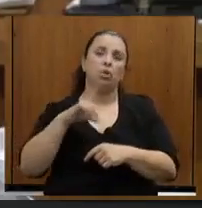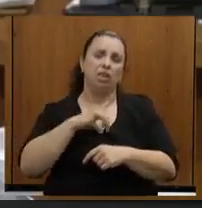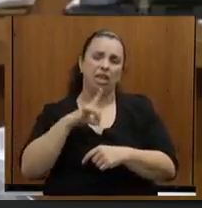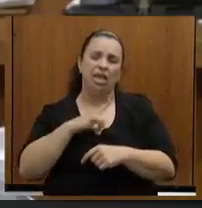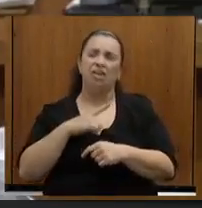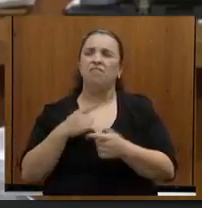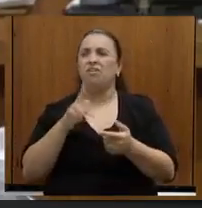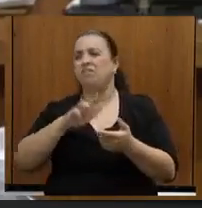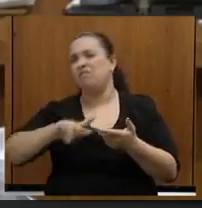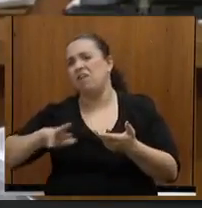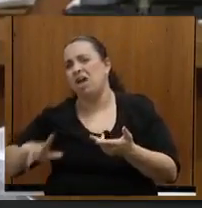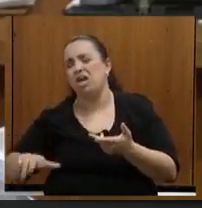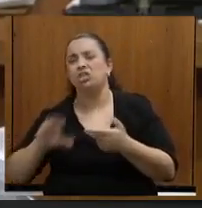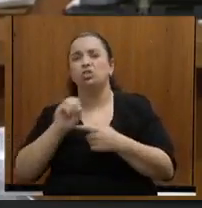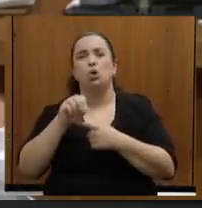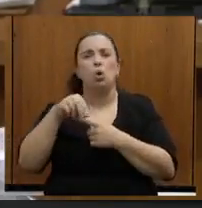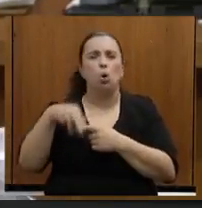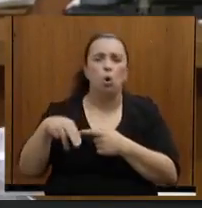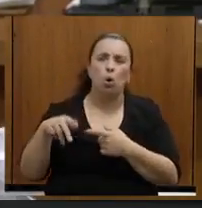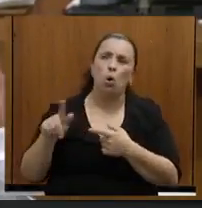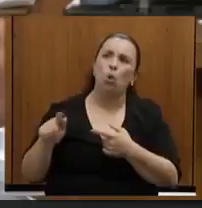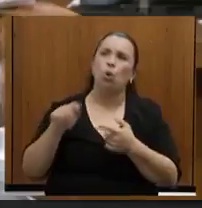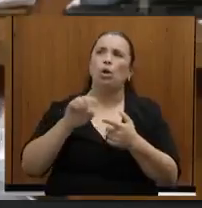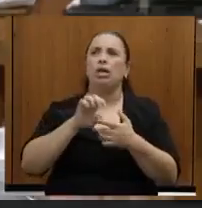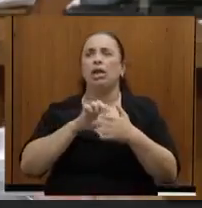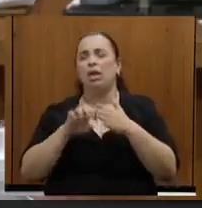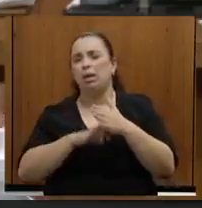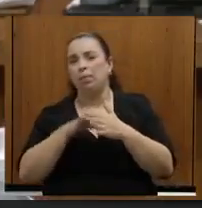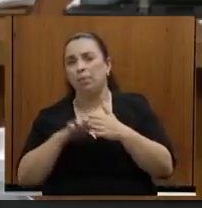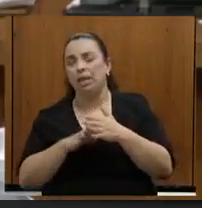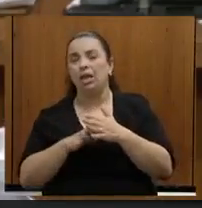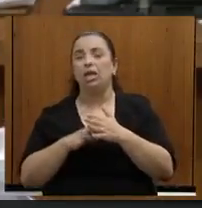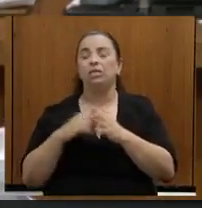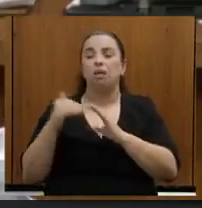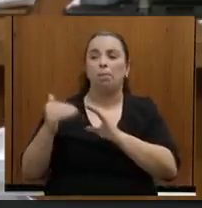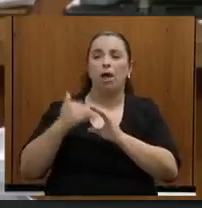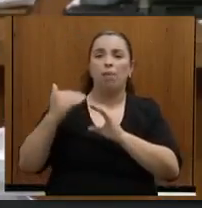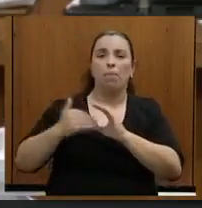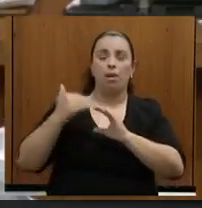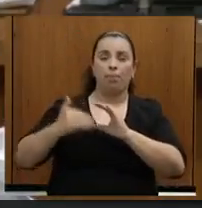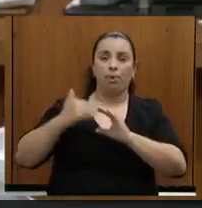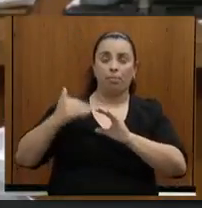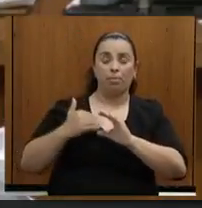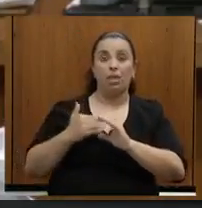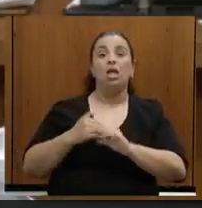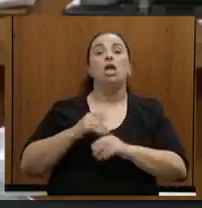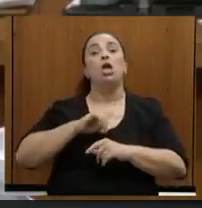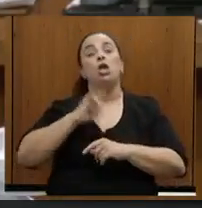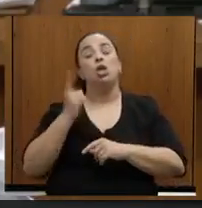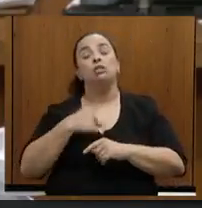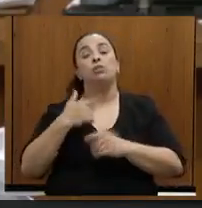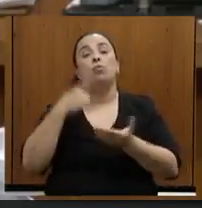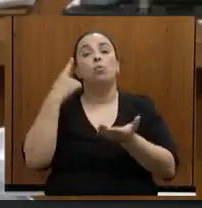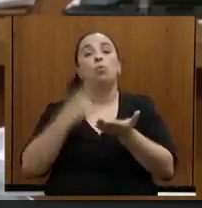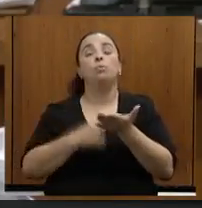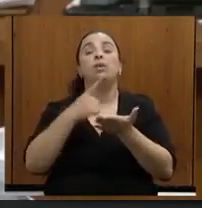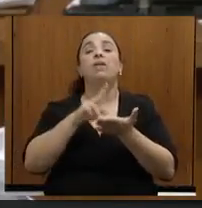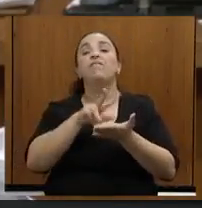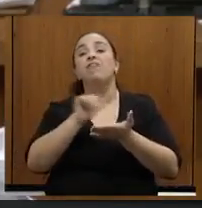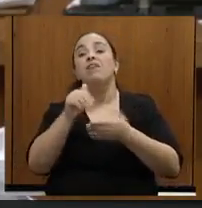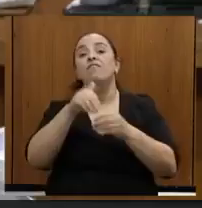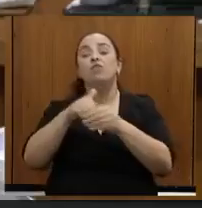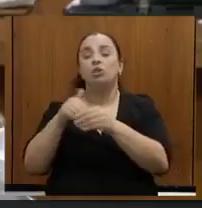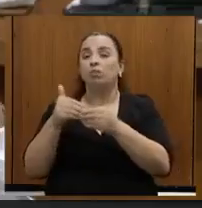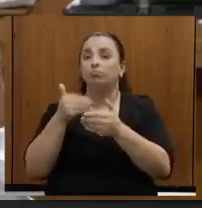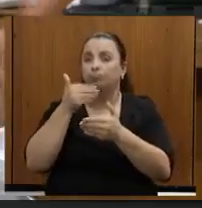ONGs, de empresas, nós pactuamos, isso será colocado agora em votação nos próximos dias, que dentro de